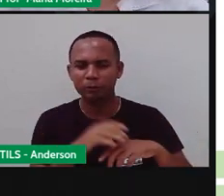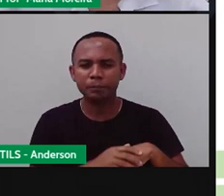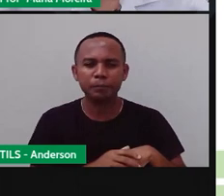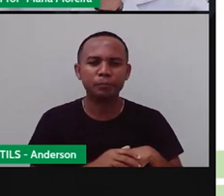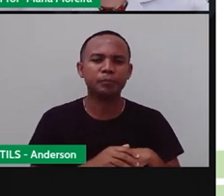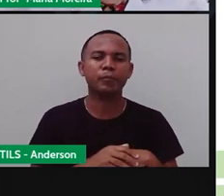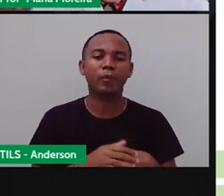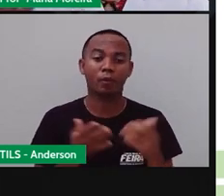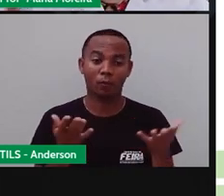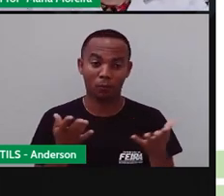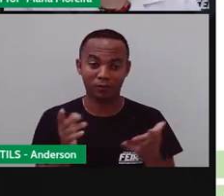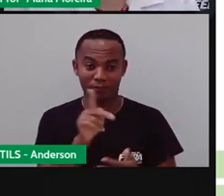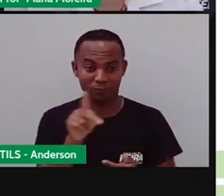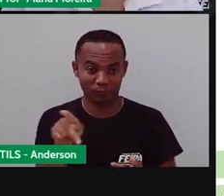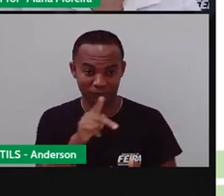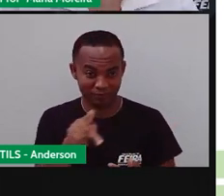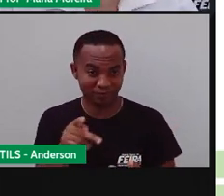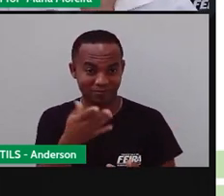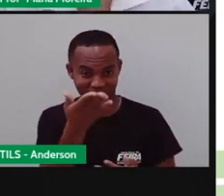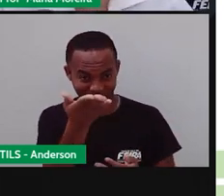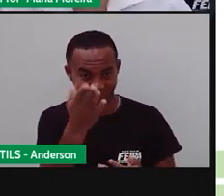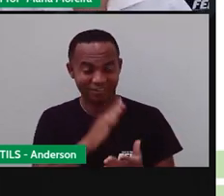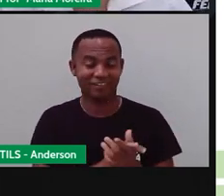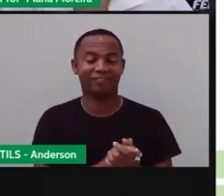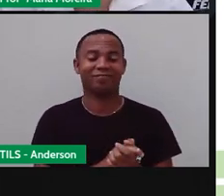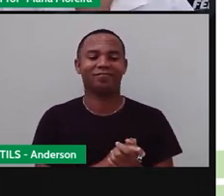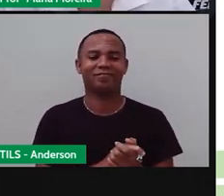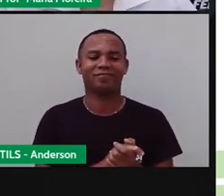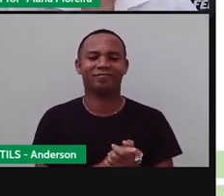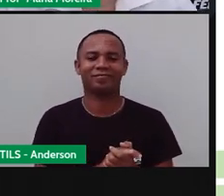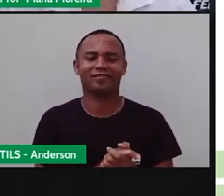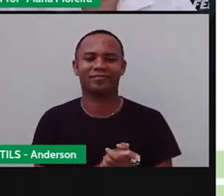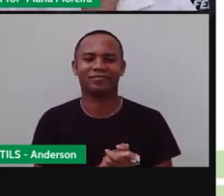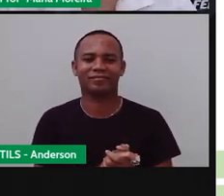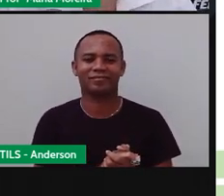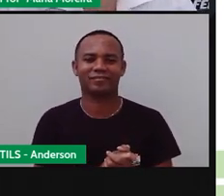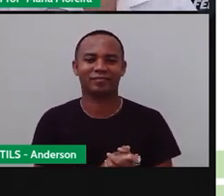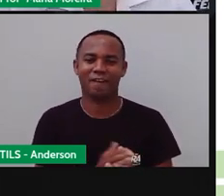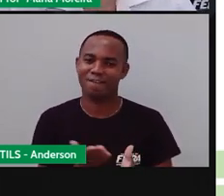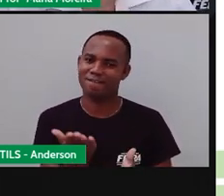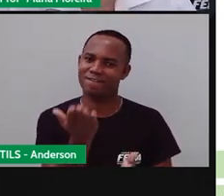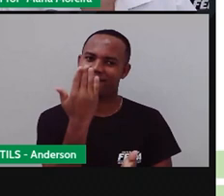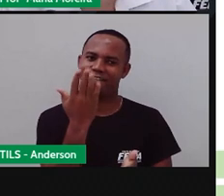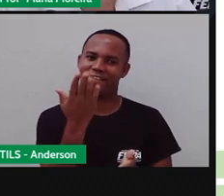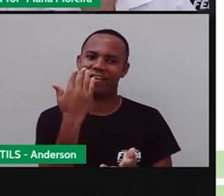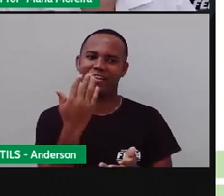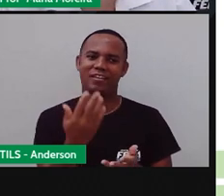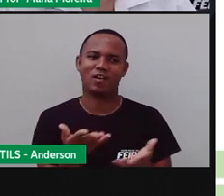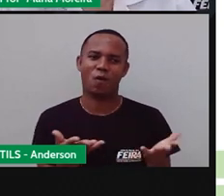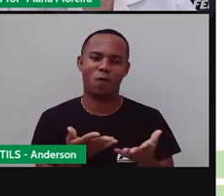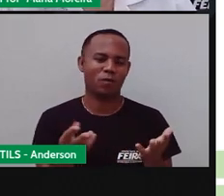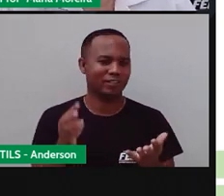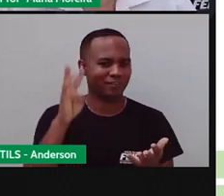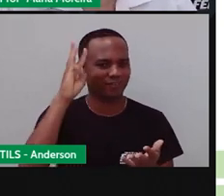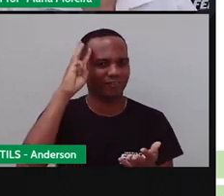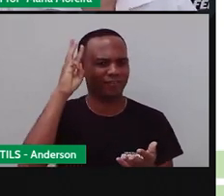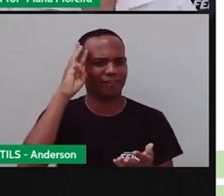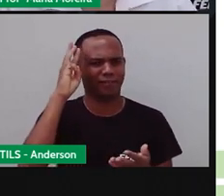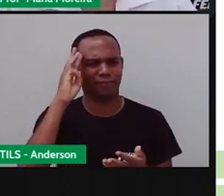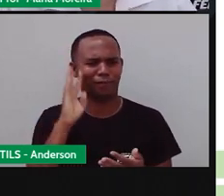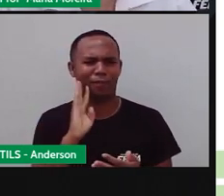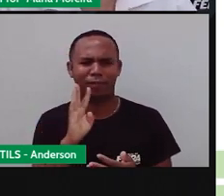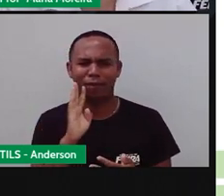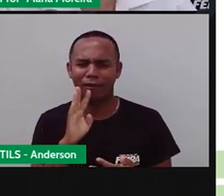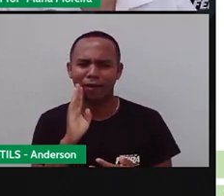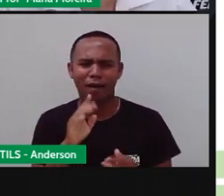Anderson, pra mais uma aula com vocês. Vamos lá, terceiro ano? Vamos, porque é uma terça-feira linda. Início de um